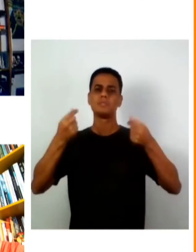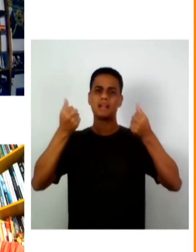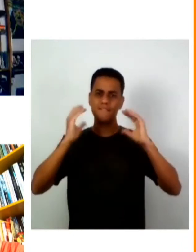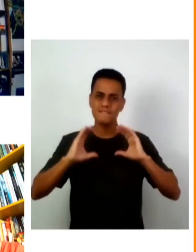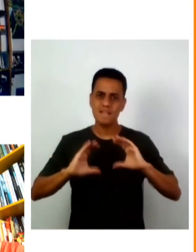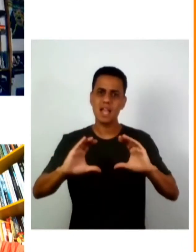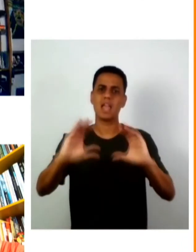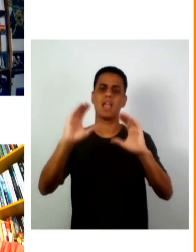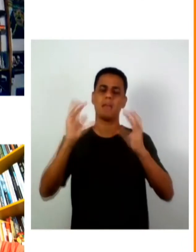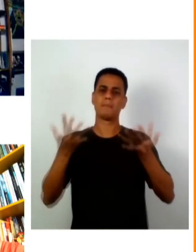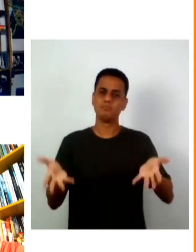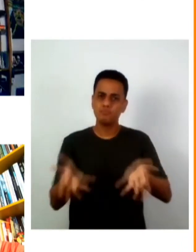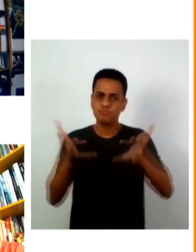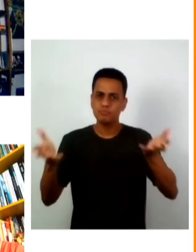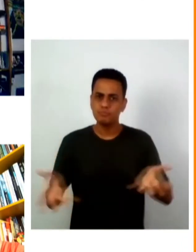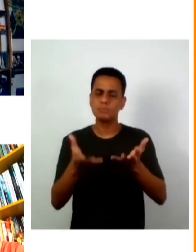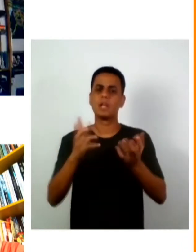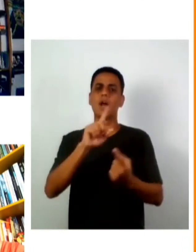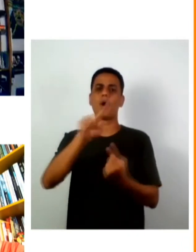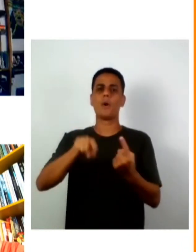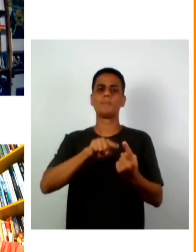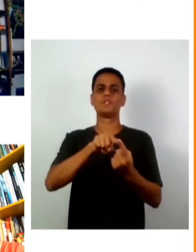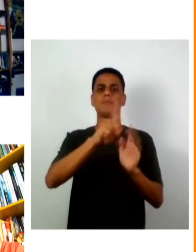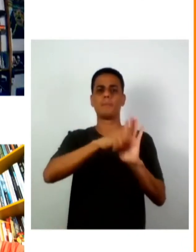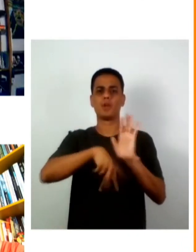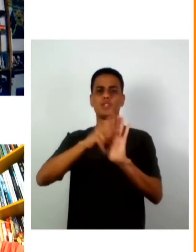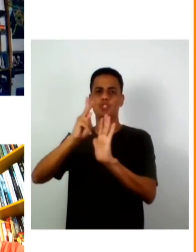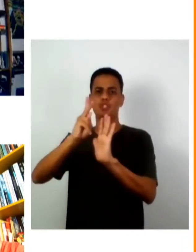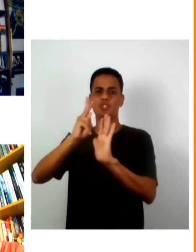específicos para projetos que tragam